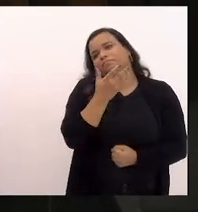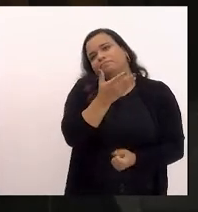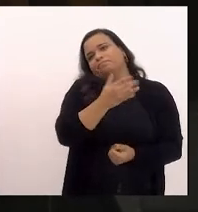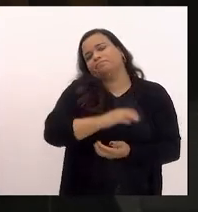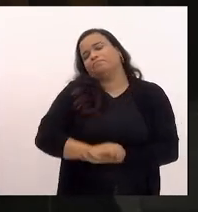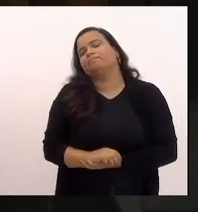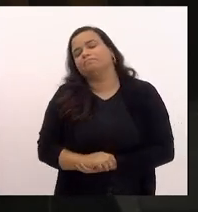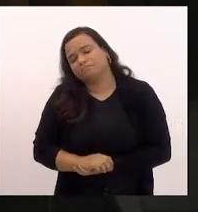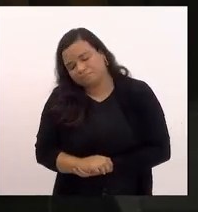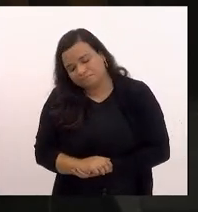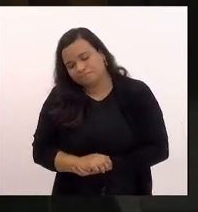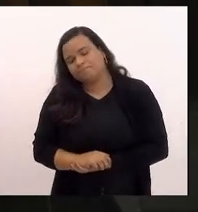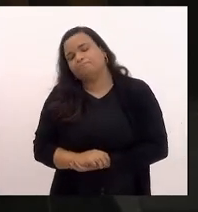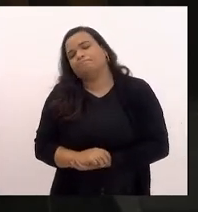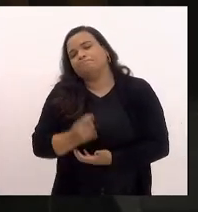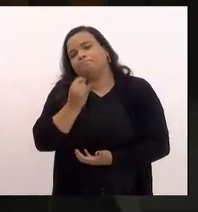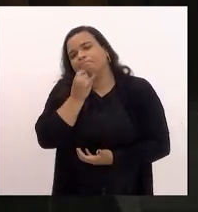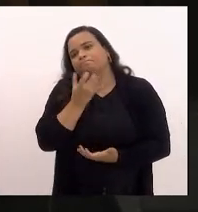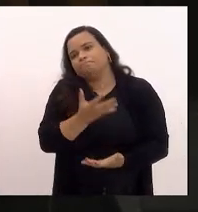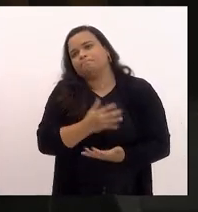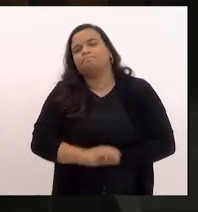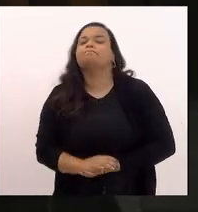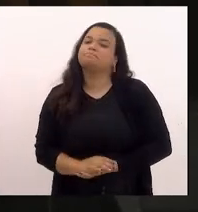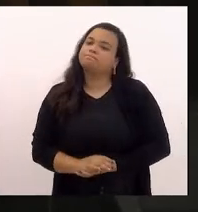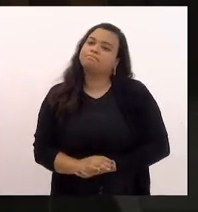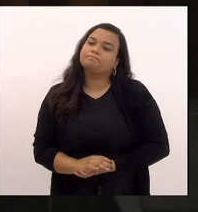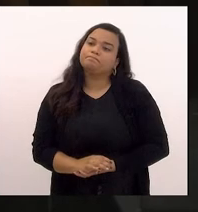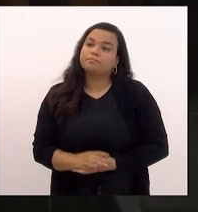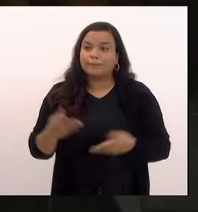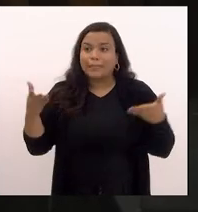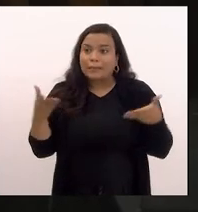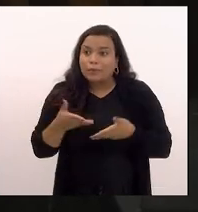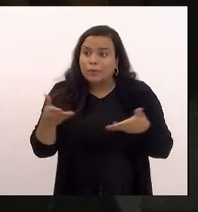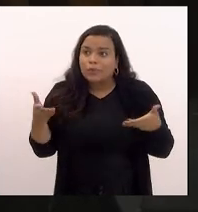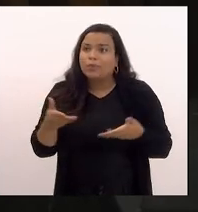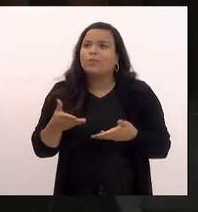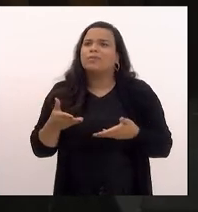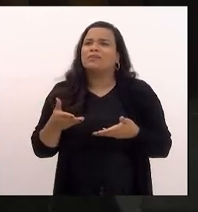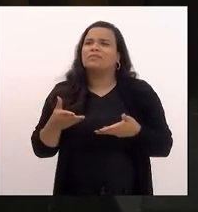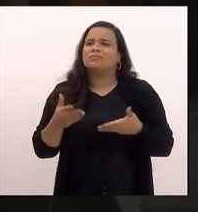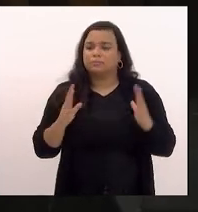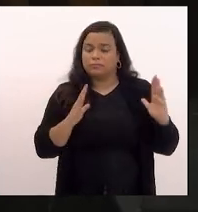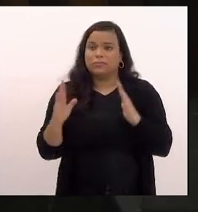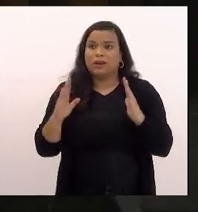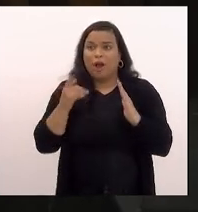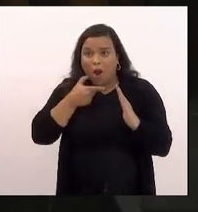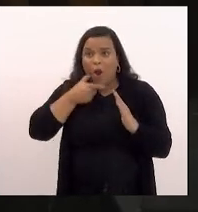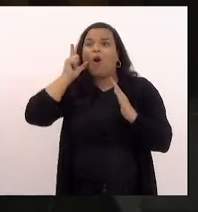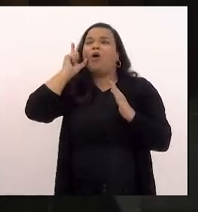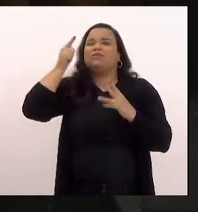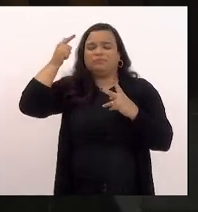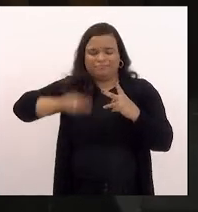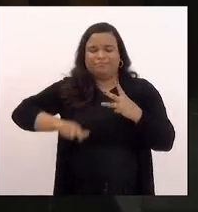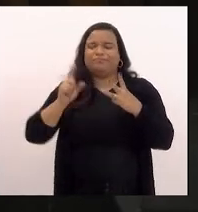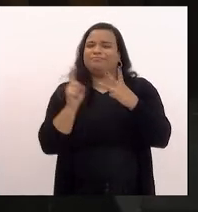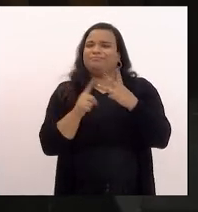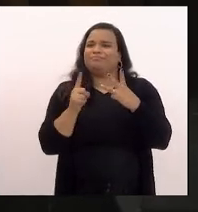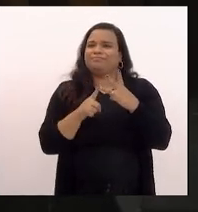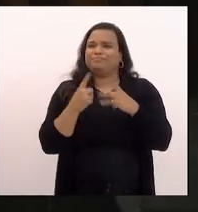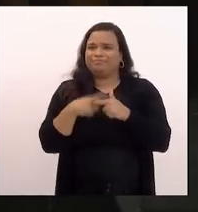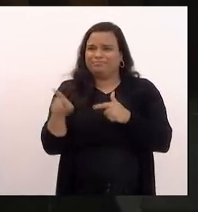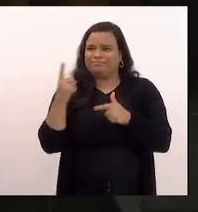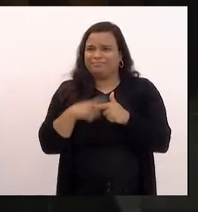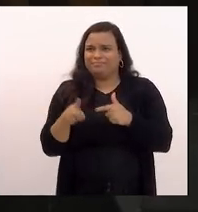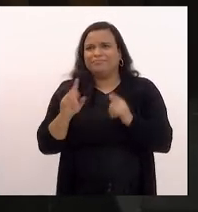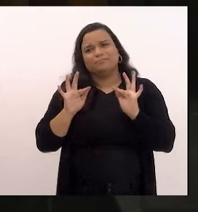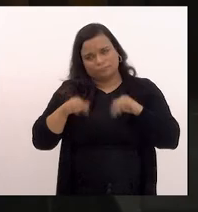e interrompeu a sua trajetória de vida e agora no período ontem a gente teve outro exemplo da barbárie deputada Marta Rocha eu vou